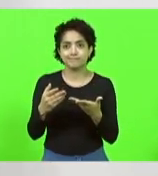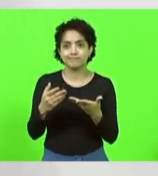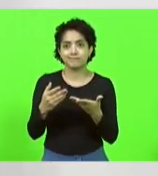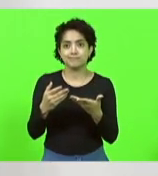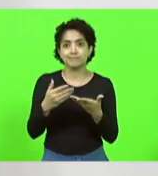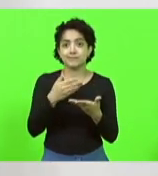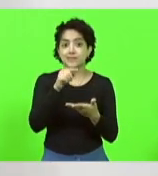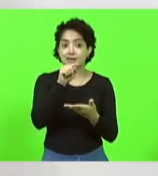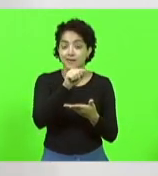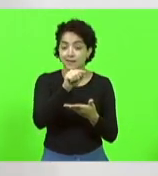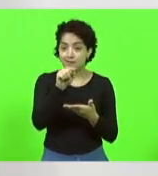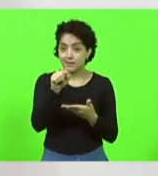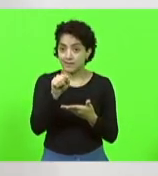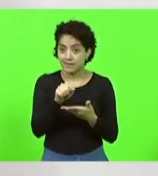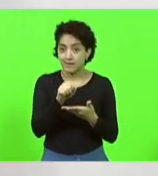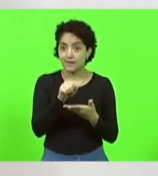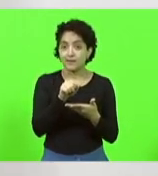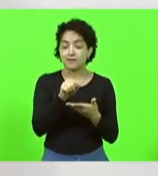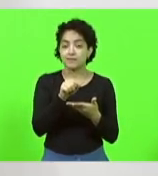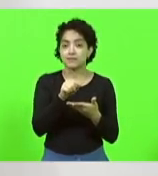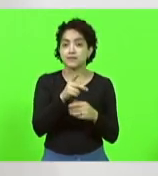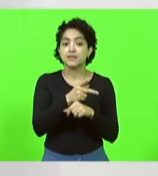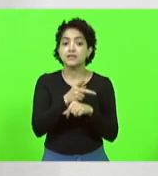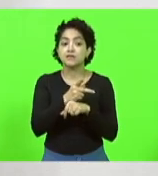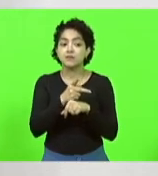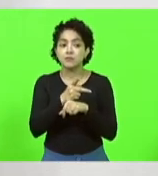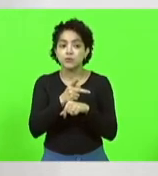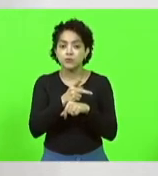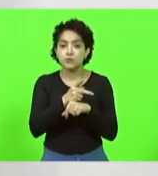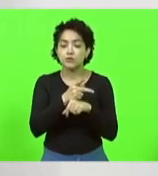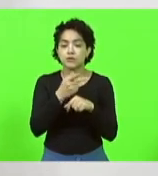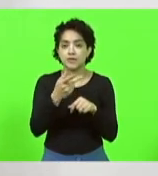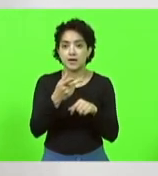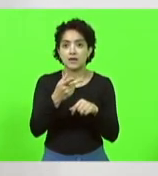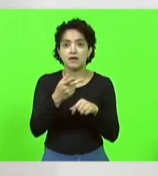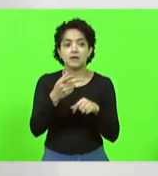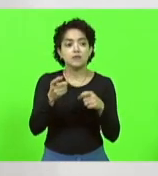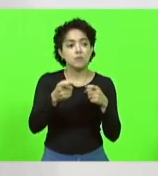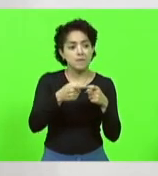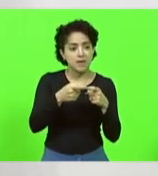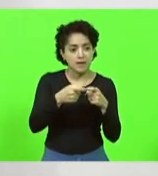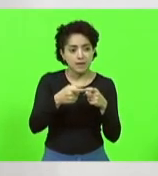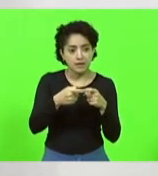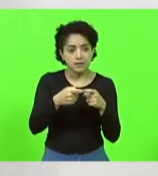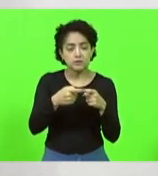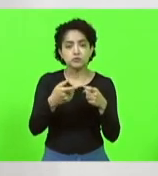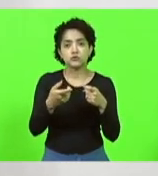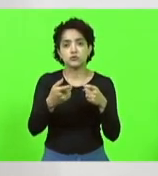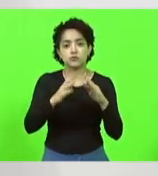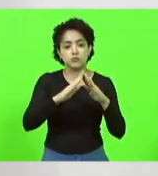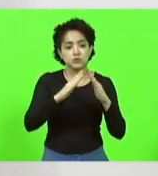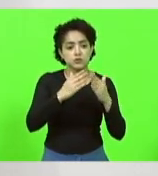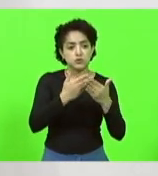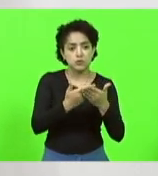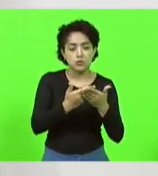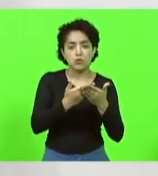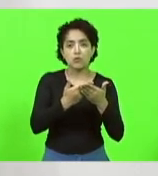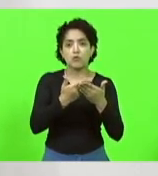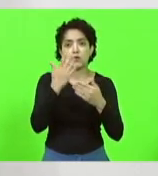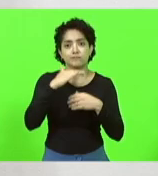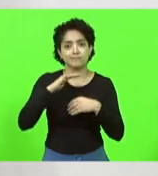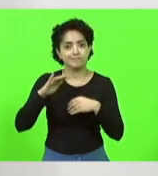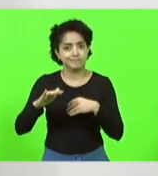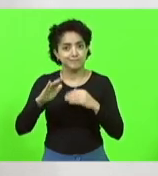É lá que o cidadão vai procurar por uma consulta médica, por uma creche pública, por uma escola